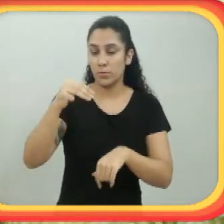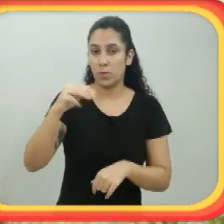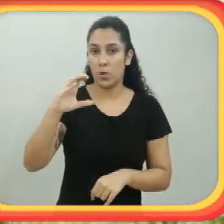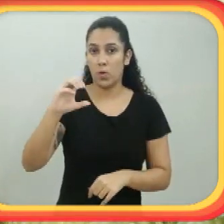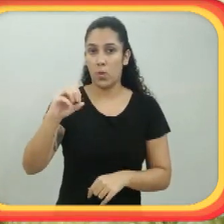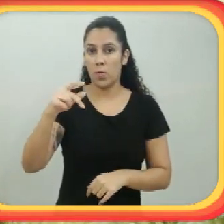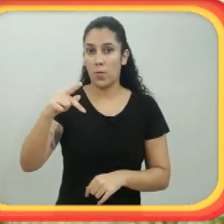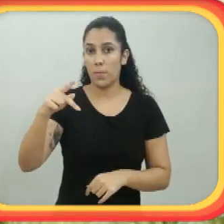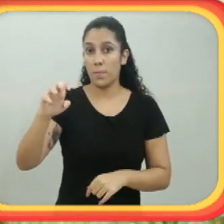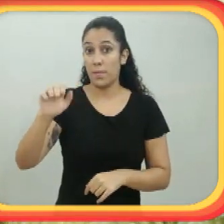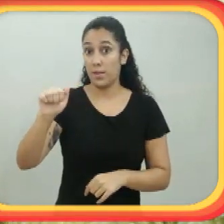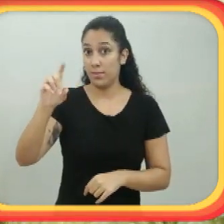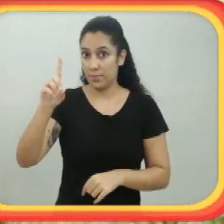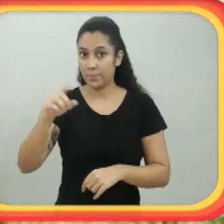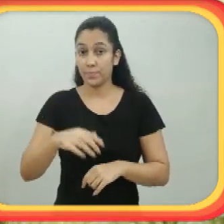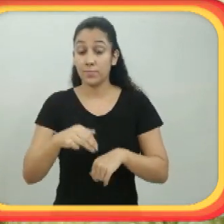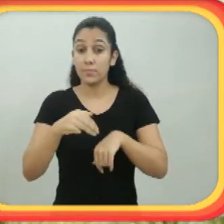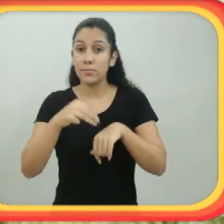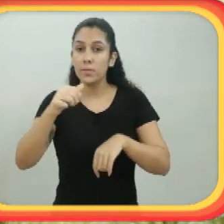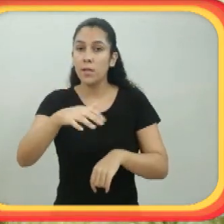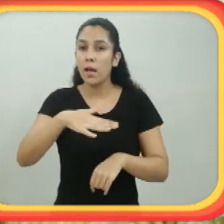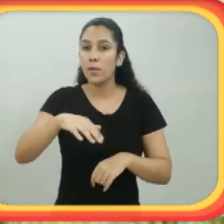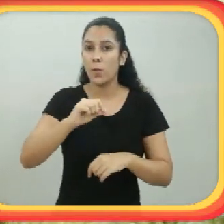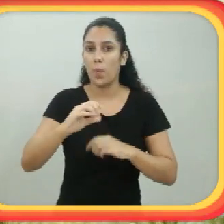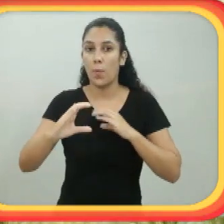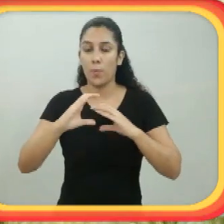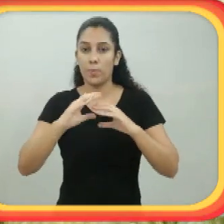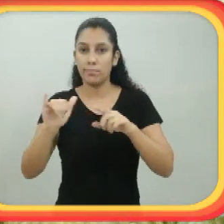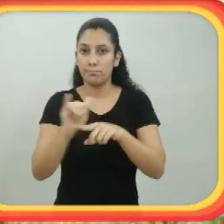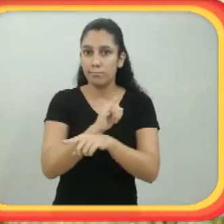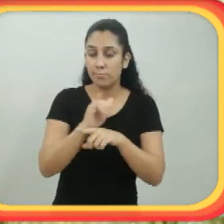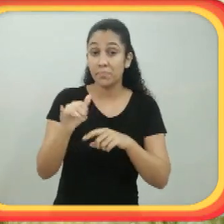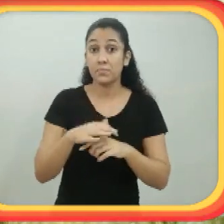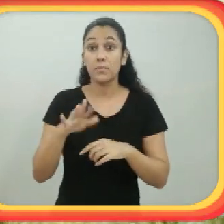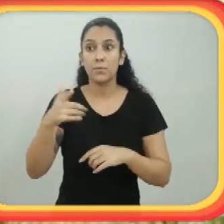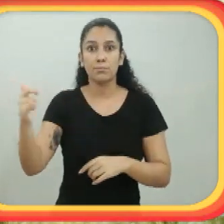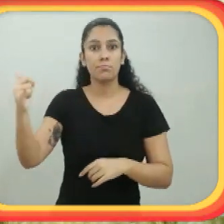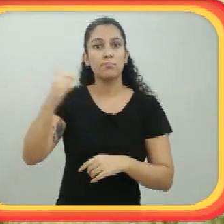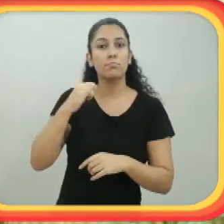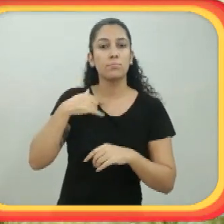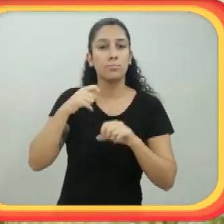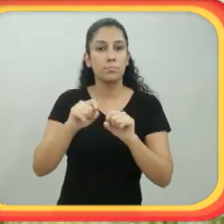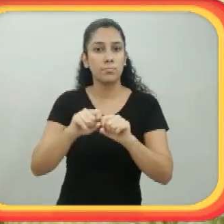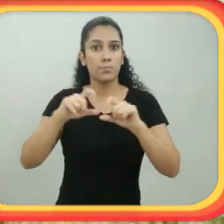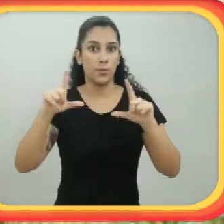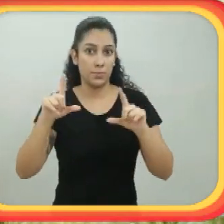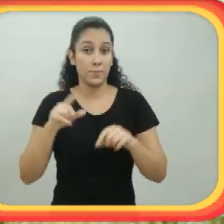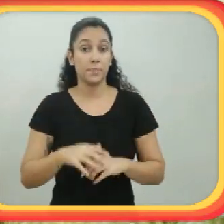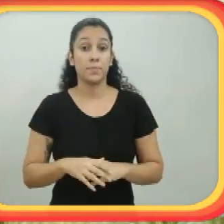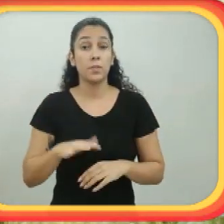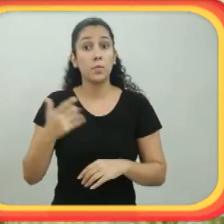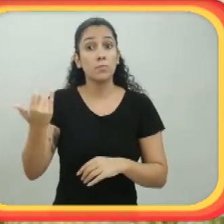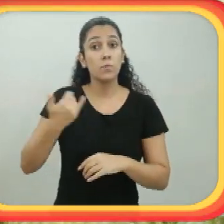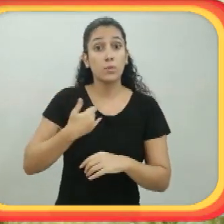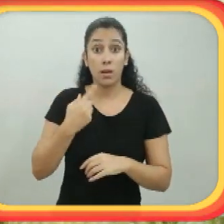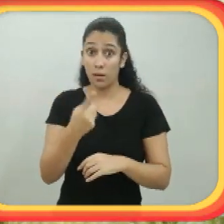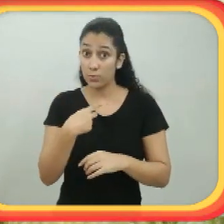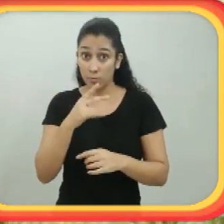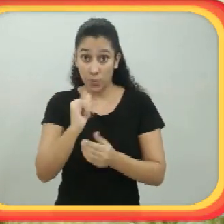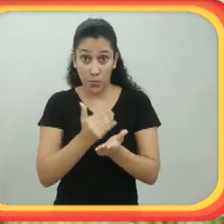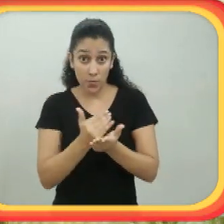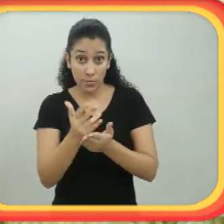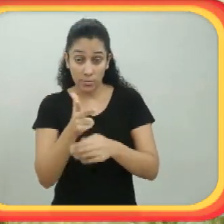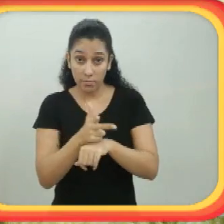muito bonito. Essa coisa de levar a deficiência para a televisão de uma forma positiva, de uma forma natural.